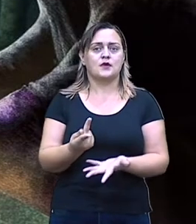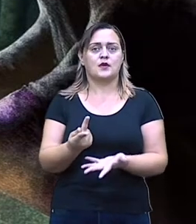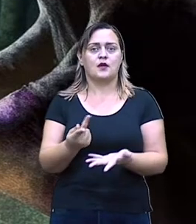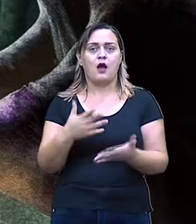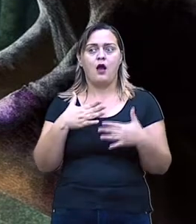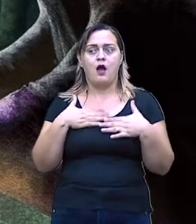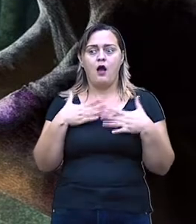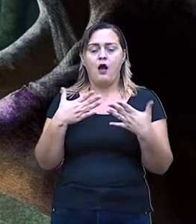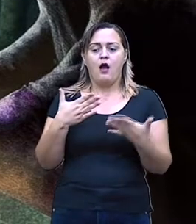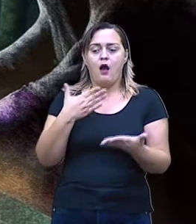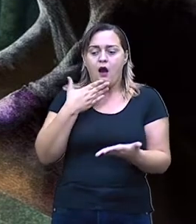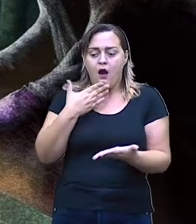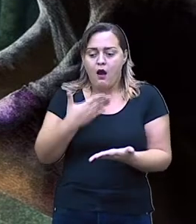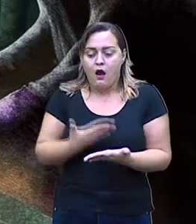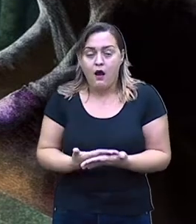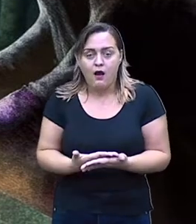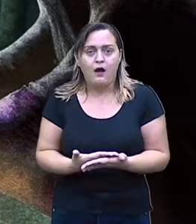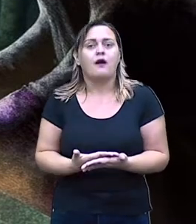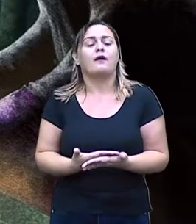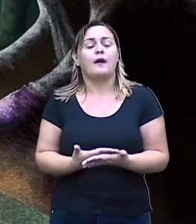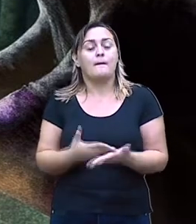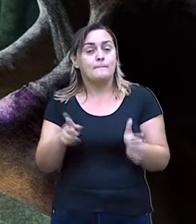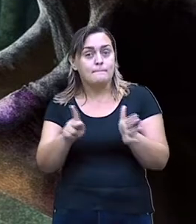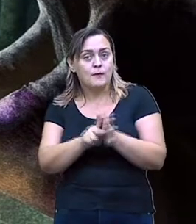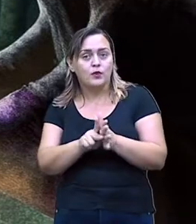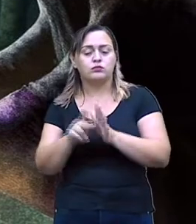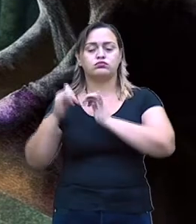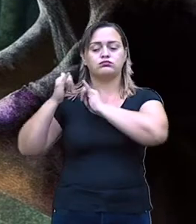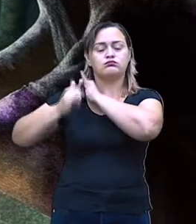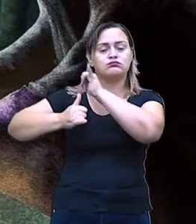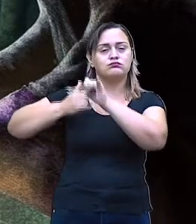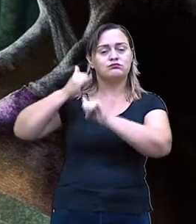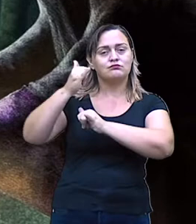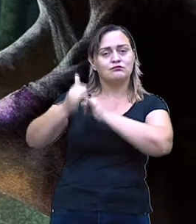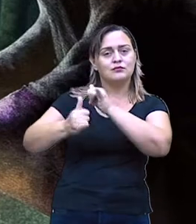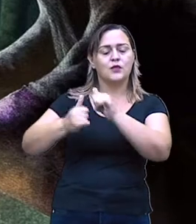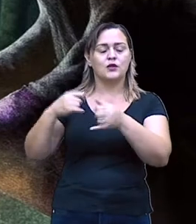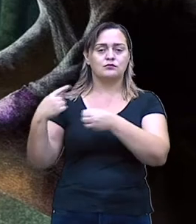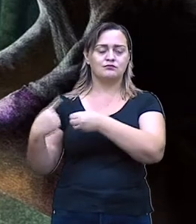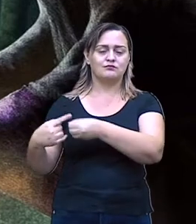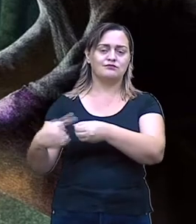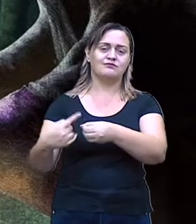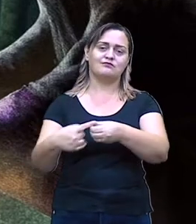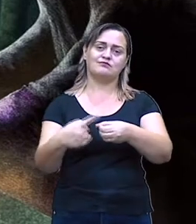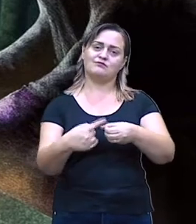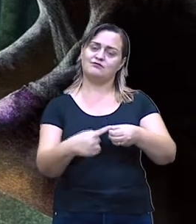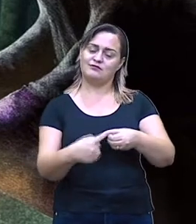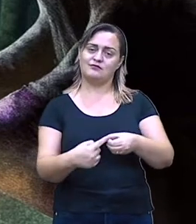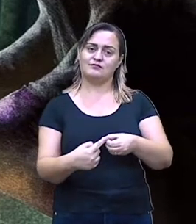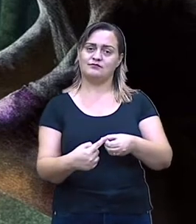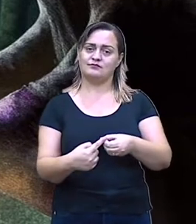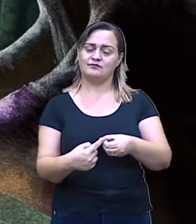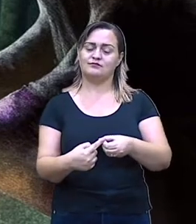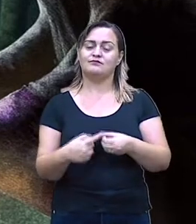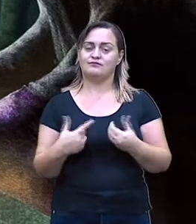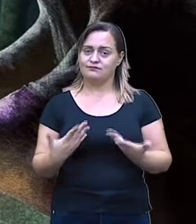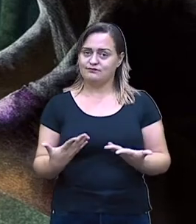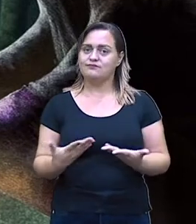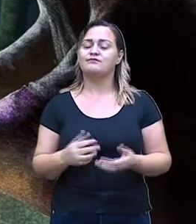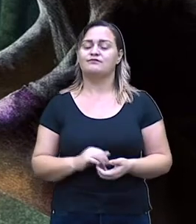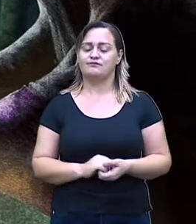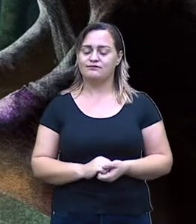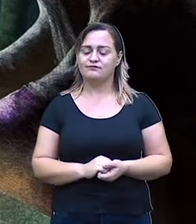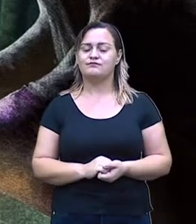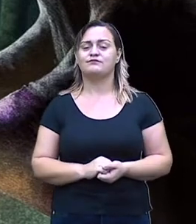e acontecimento que não tenha uma explicação científica, como eu me referi antes. Isso mesmo.